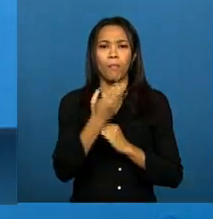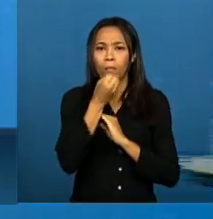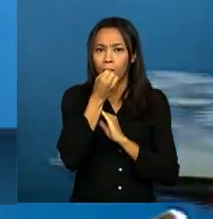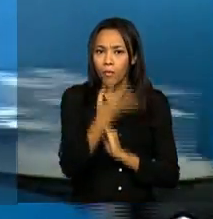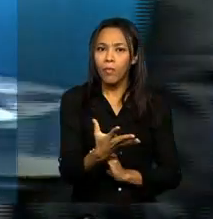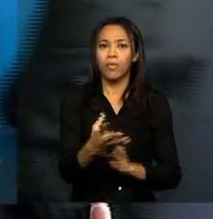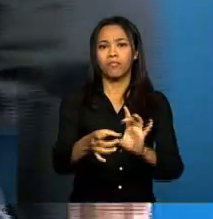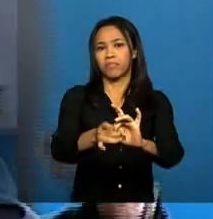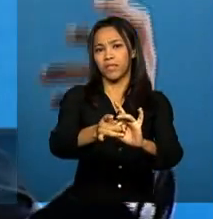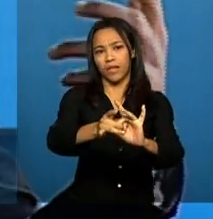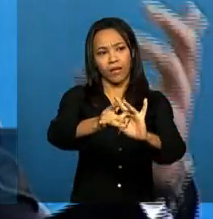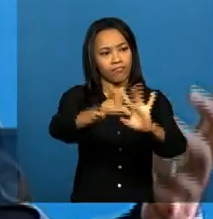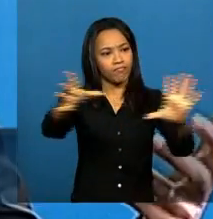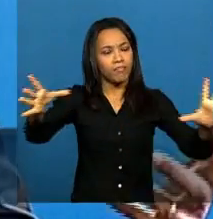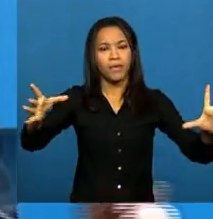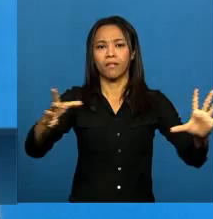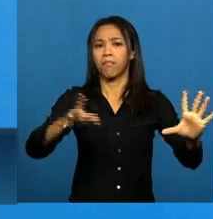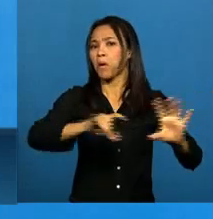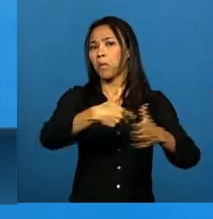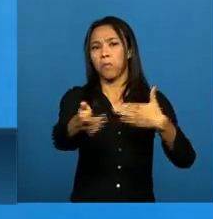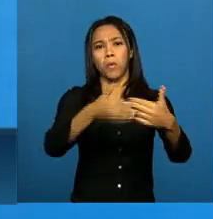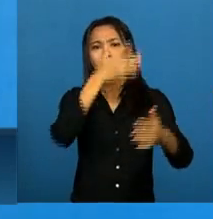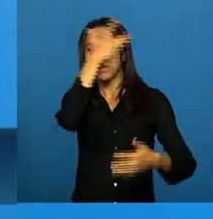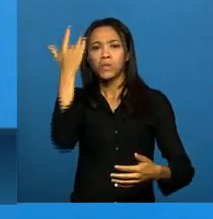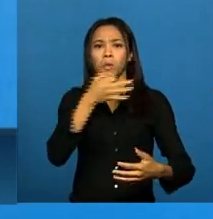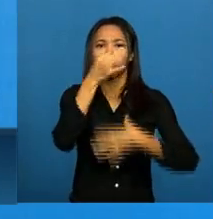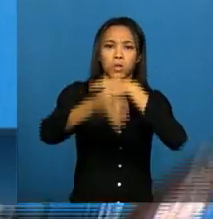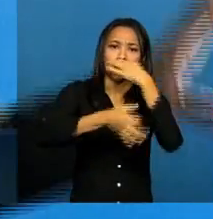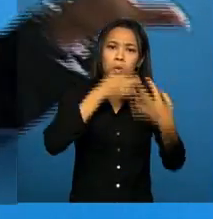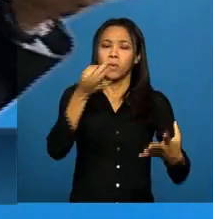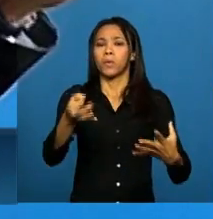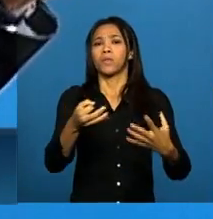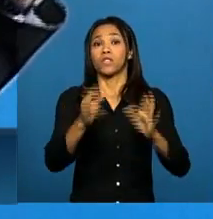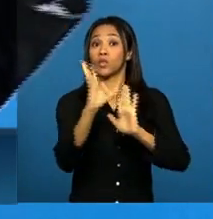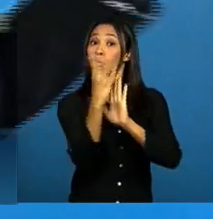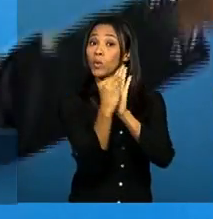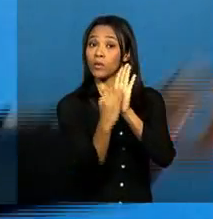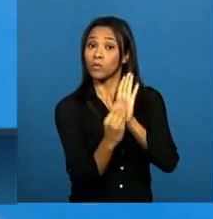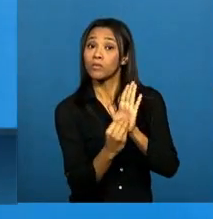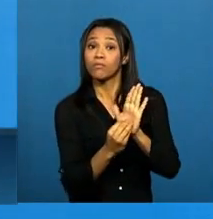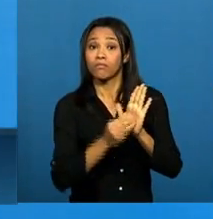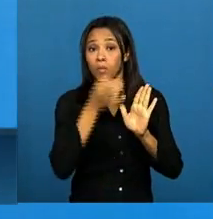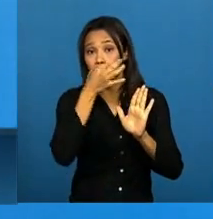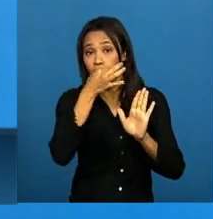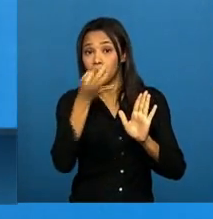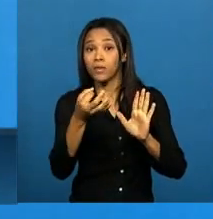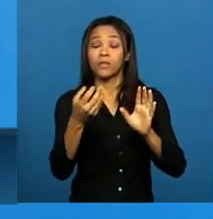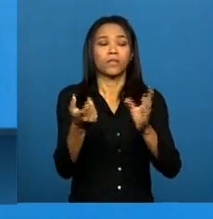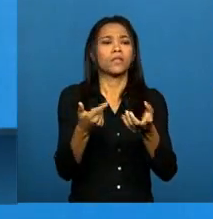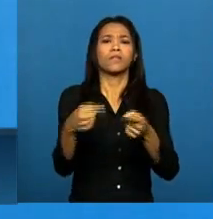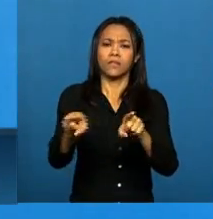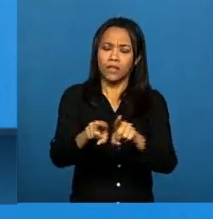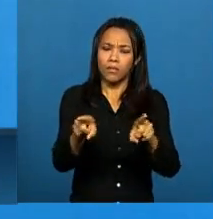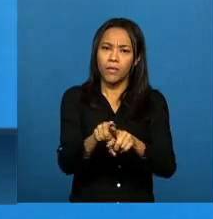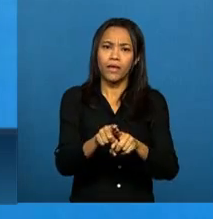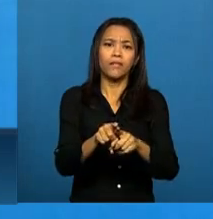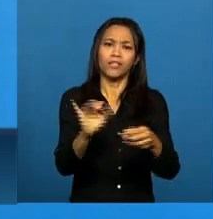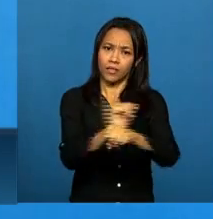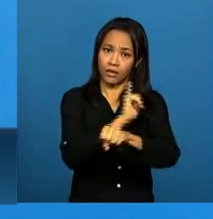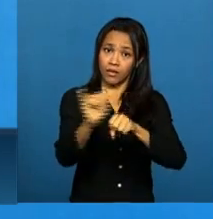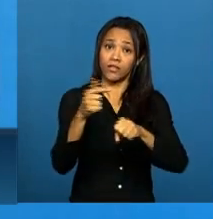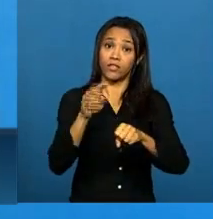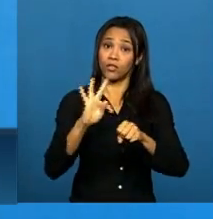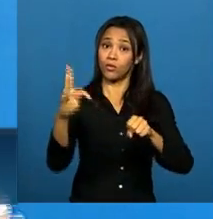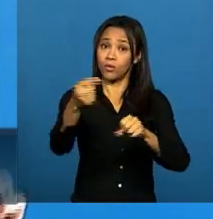espaço. Democracia no conteúdo, democracia na forma de participação social.